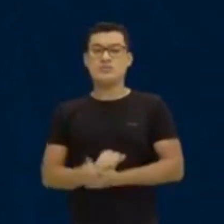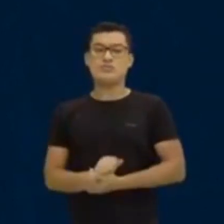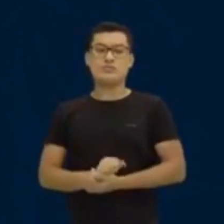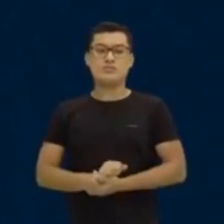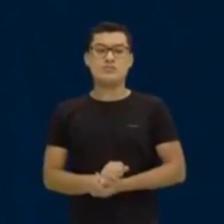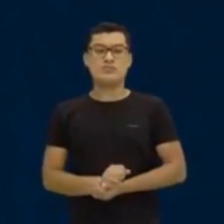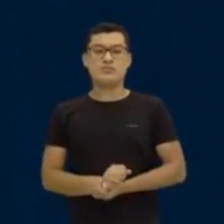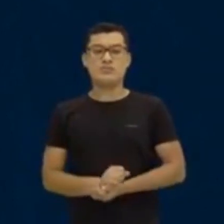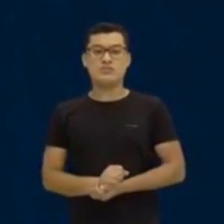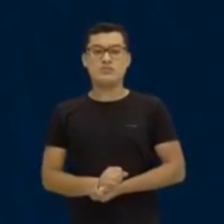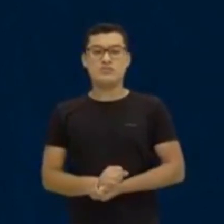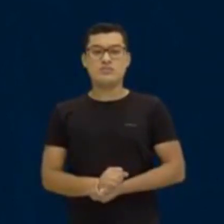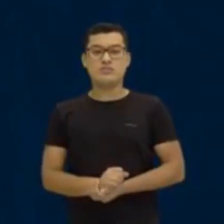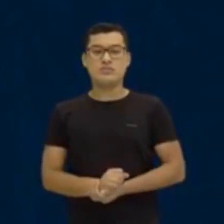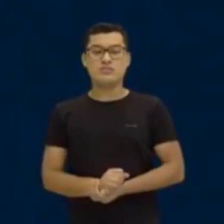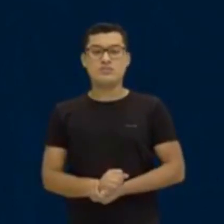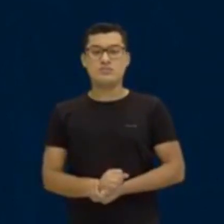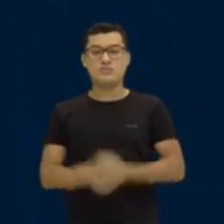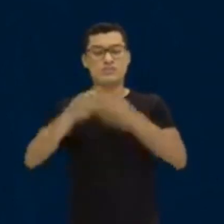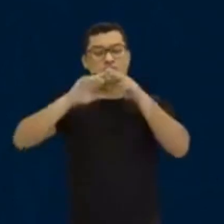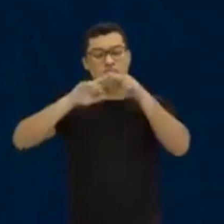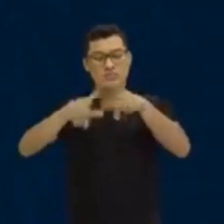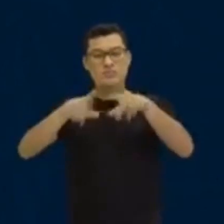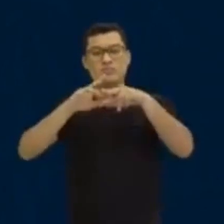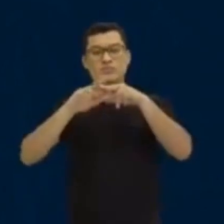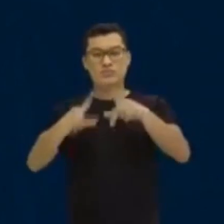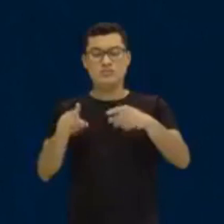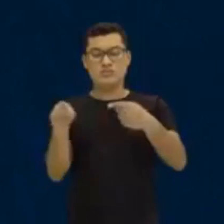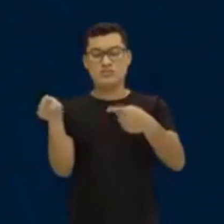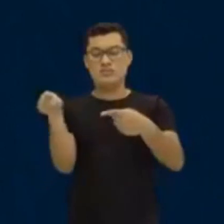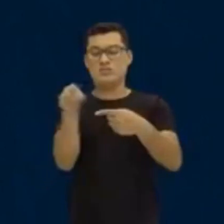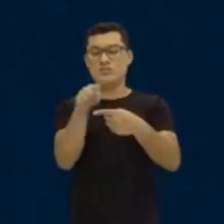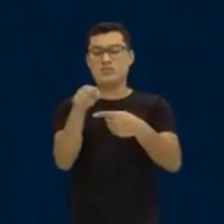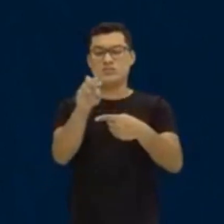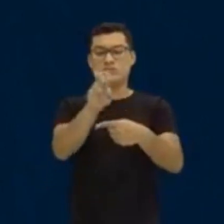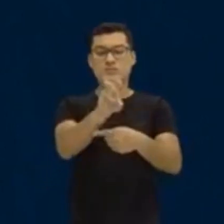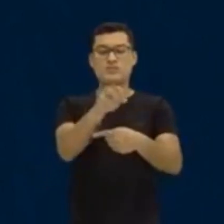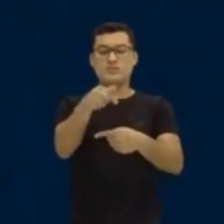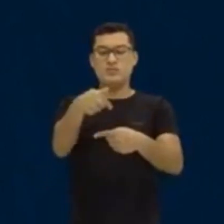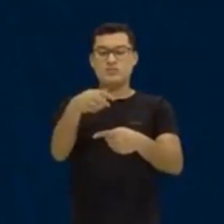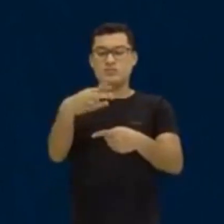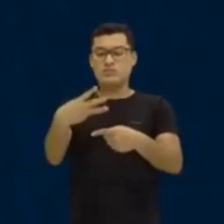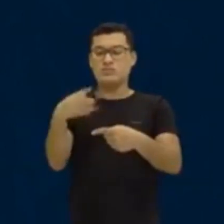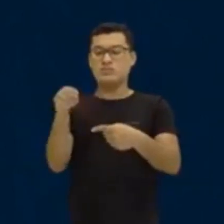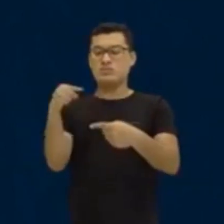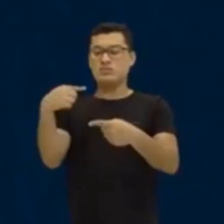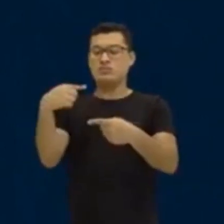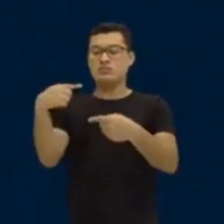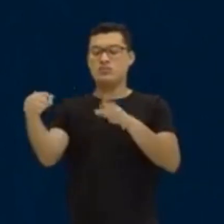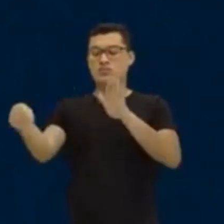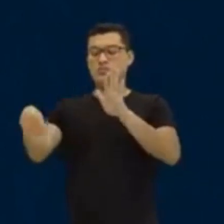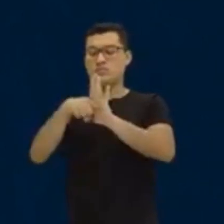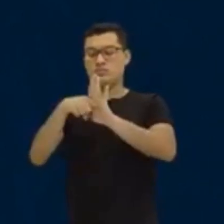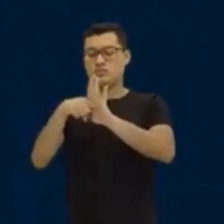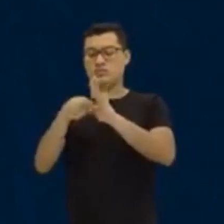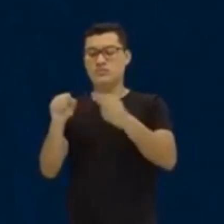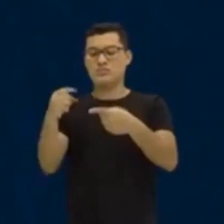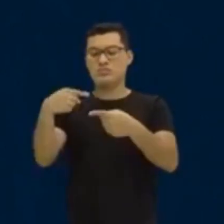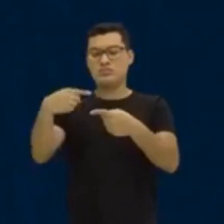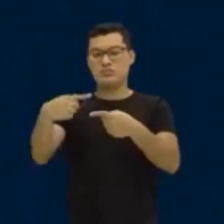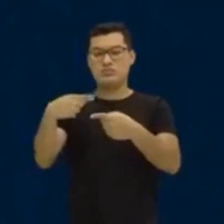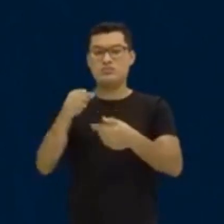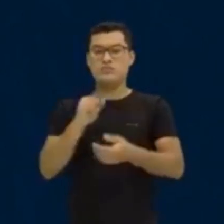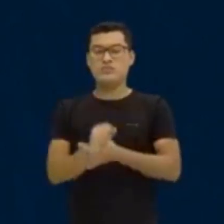Olha a diferença. Menos. Vou escrever agora, observa que eu estou até falando